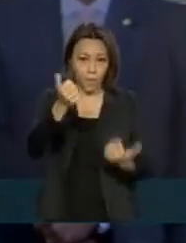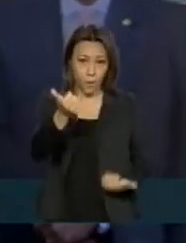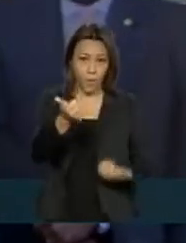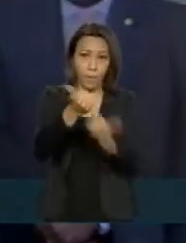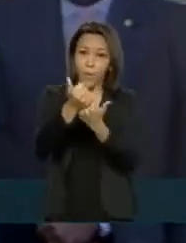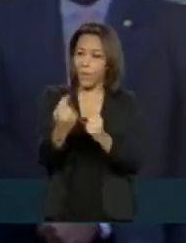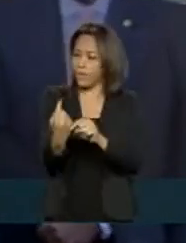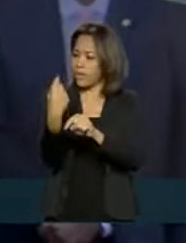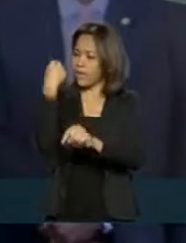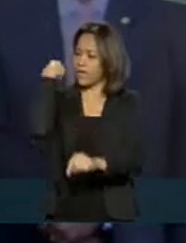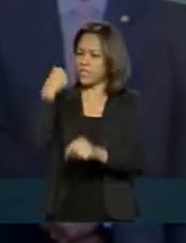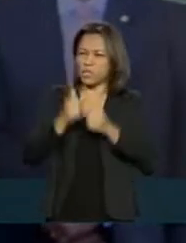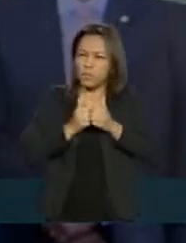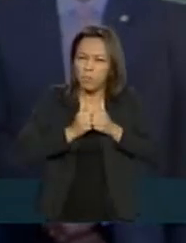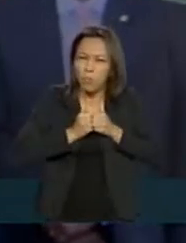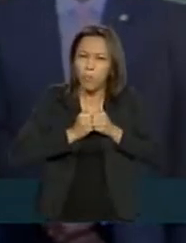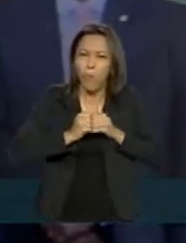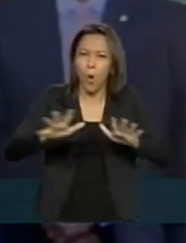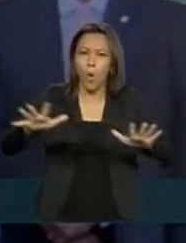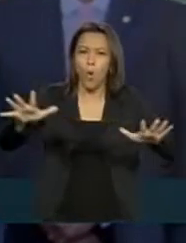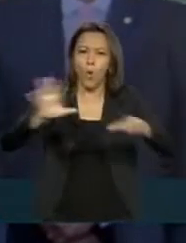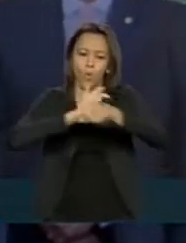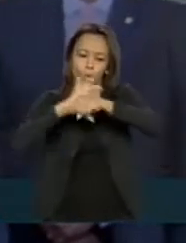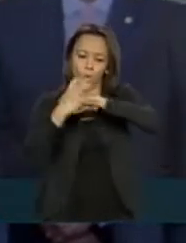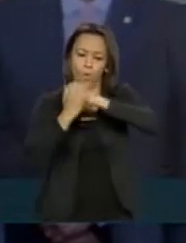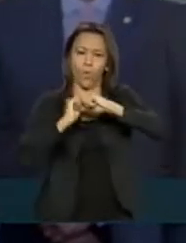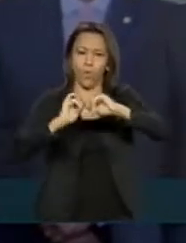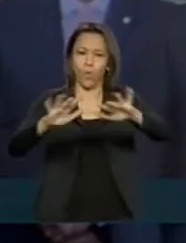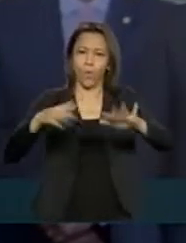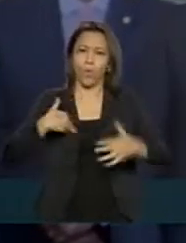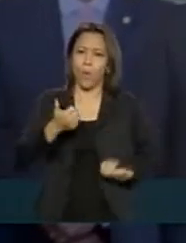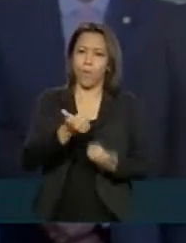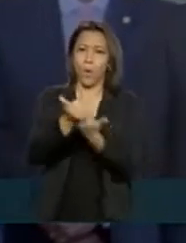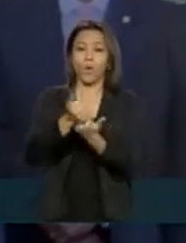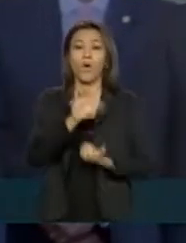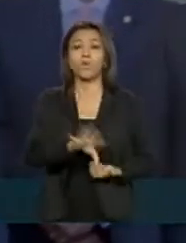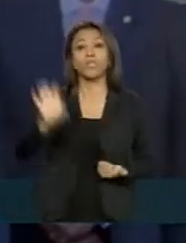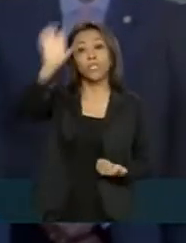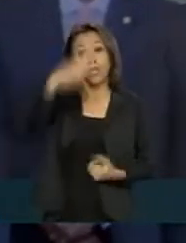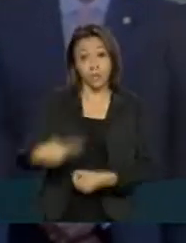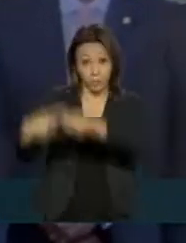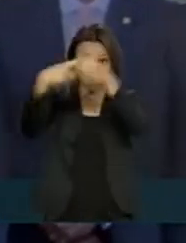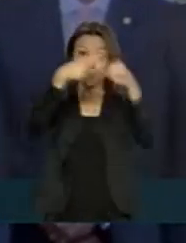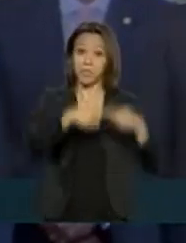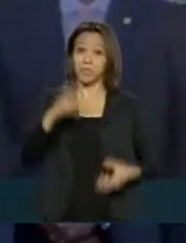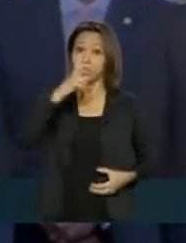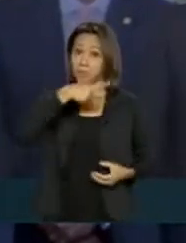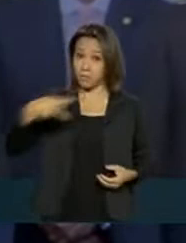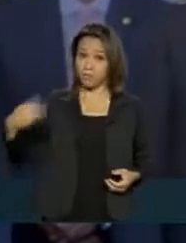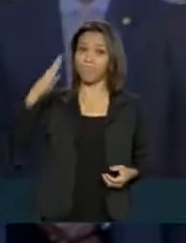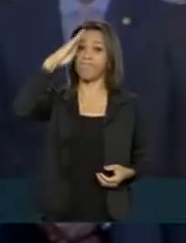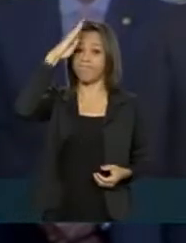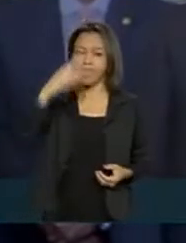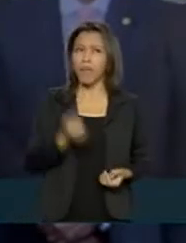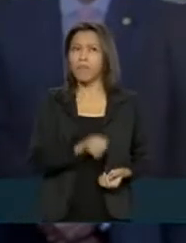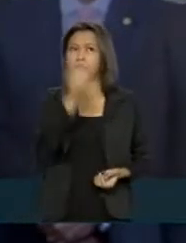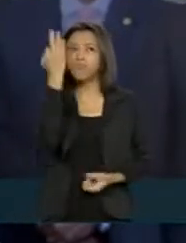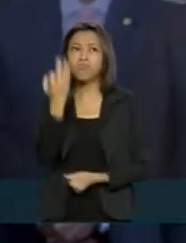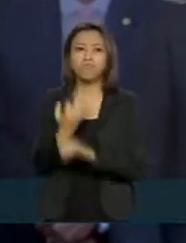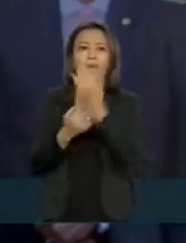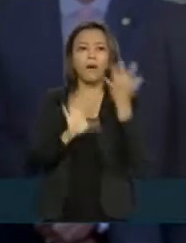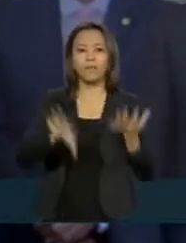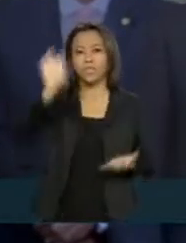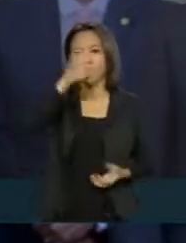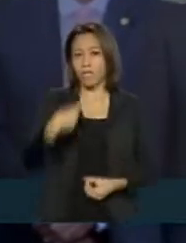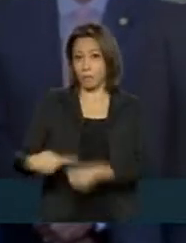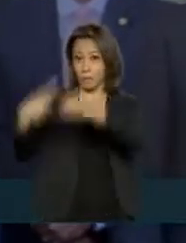o início da crise do coronavírus, do presidente Bolsonaro, aos estados e municípios. Muitos estados e municípios brasileiros têm